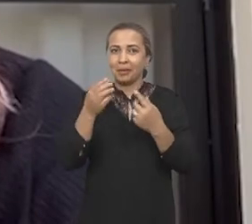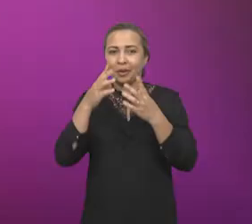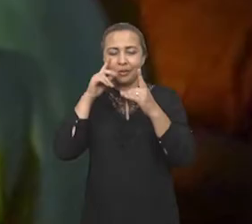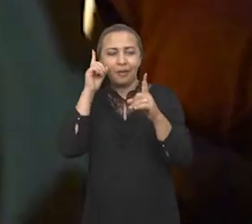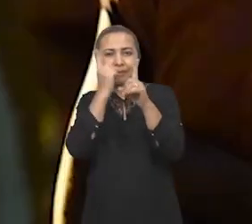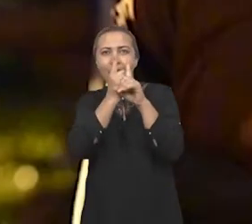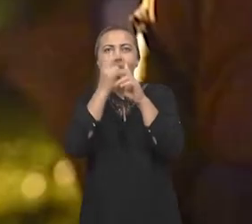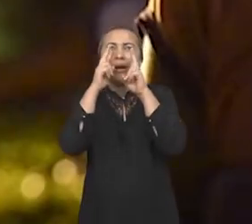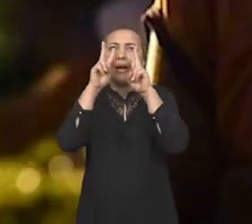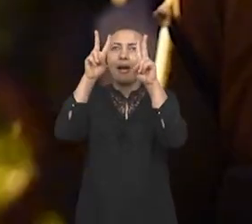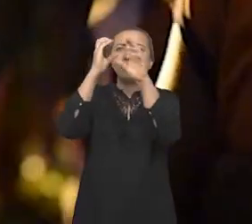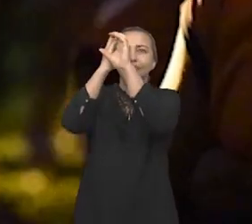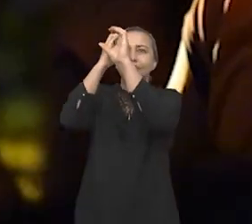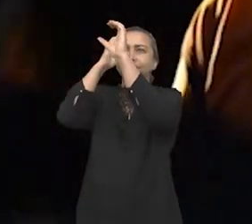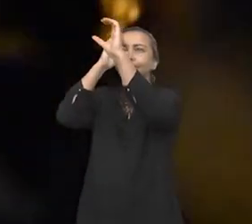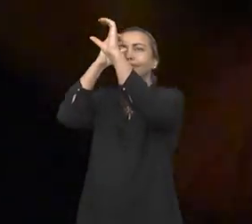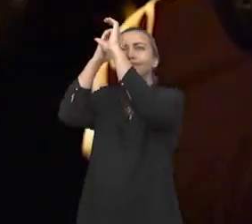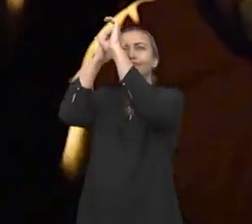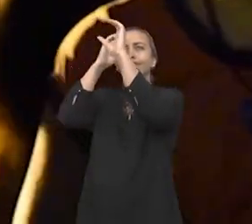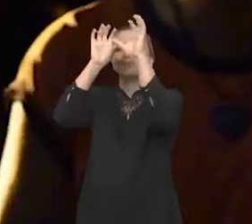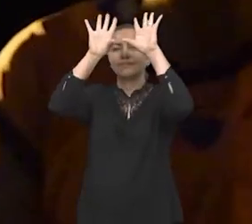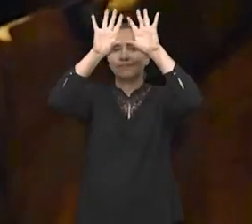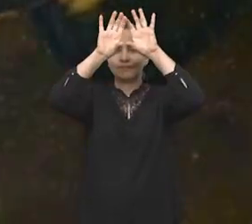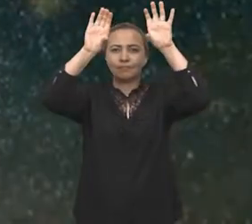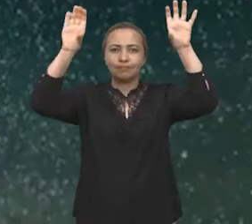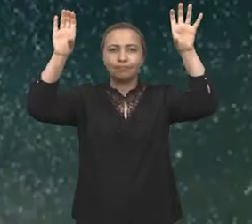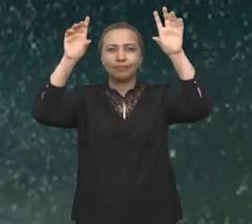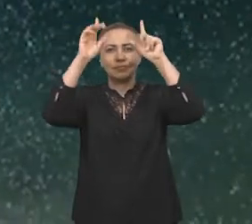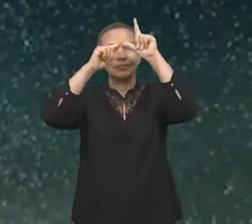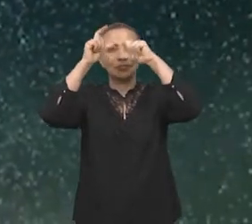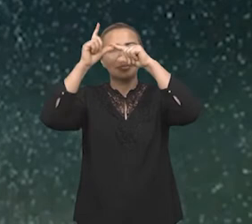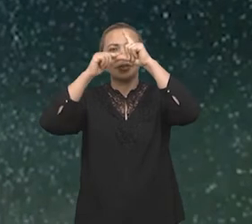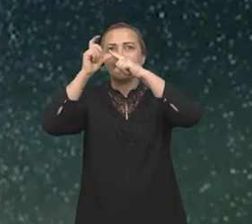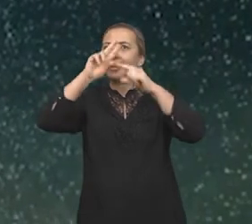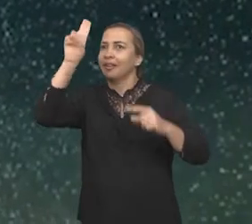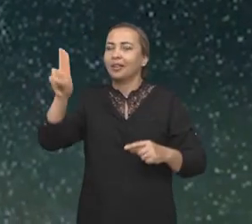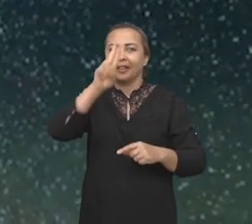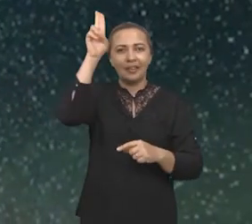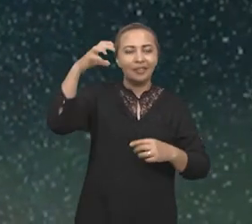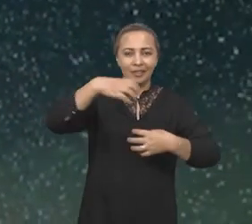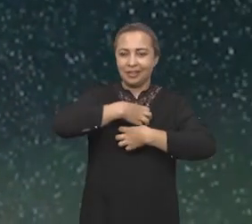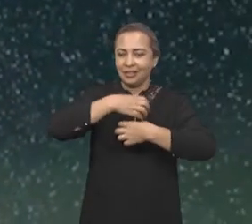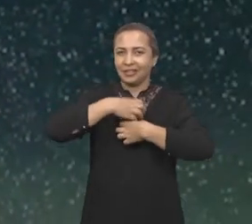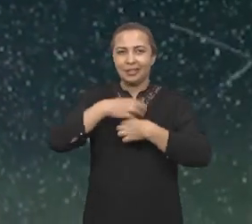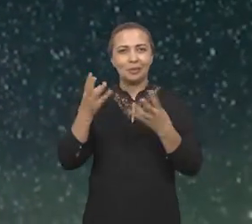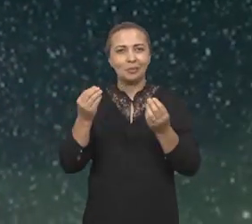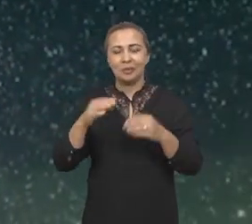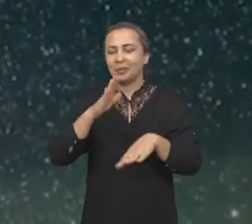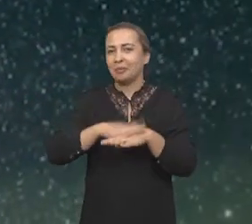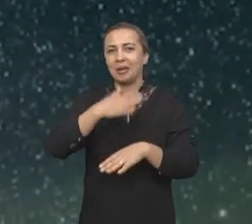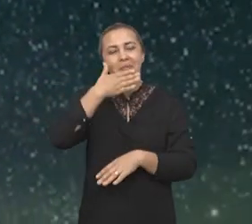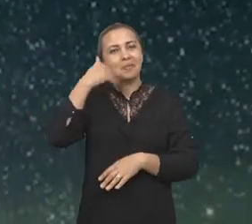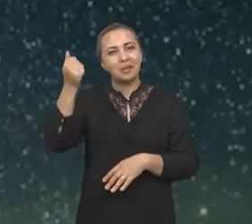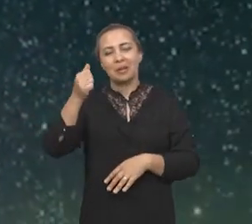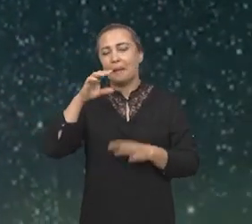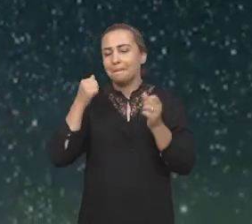a gente vê um corpo celeste através de um telescópio, quando a gente vê realmente na prática todo aquele universo, a gente sente muito mais pertencente àquilo, de uma forma